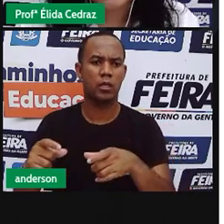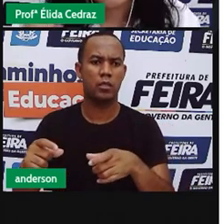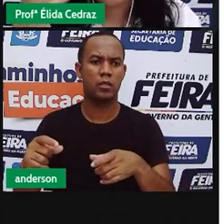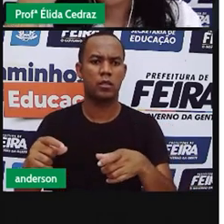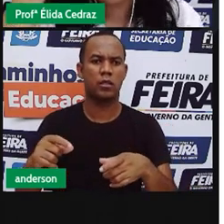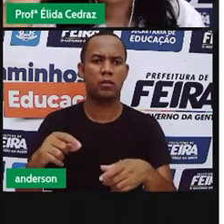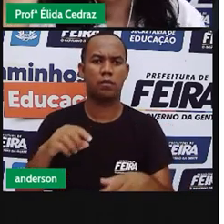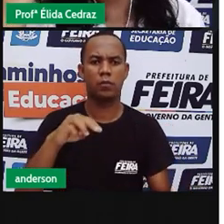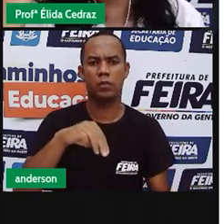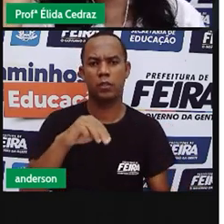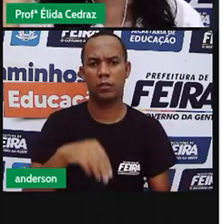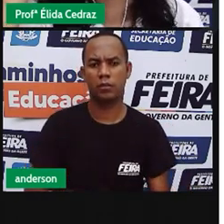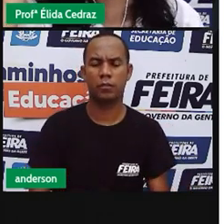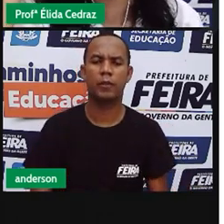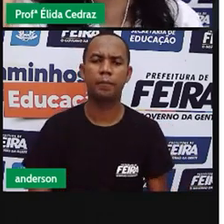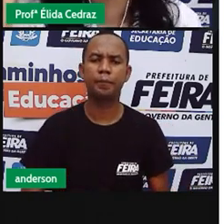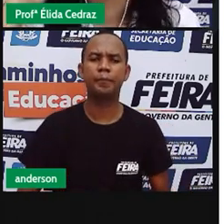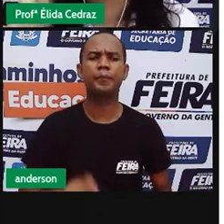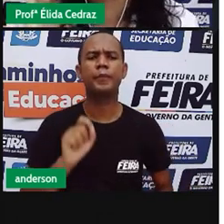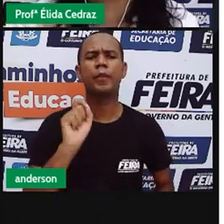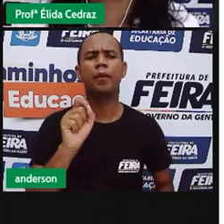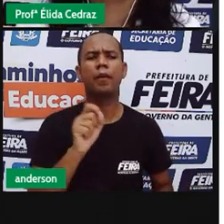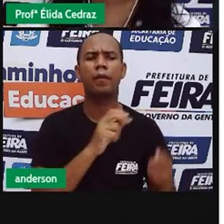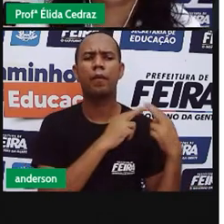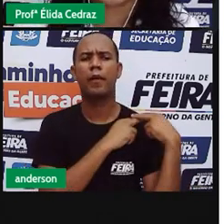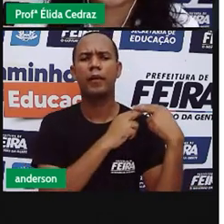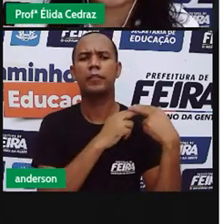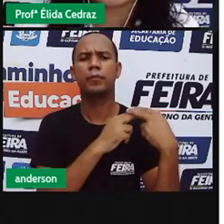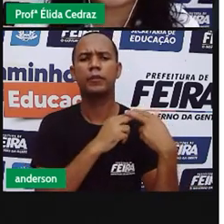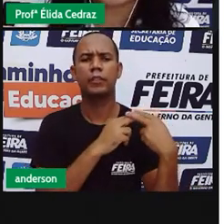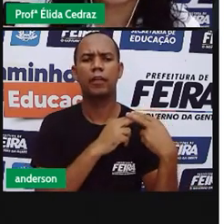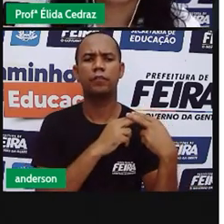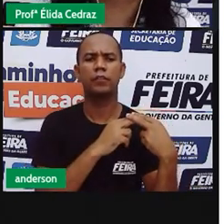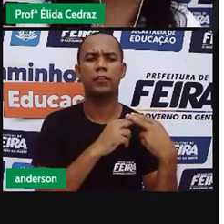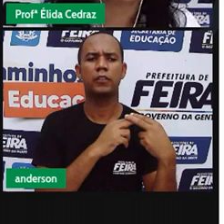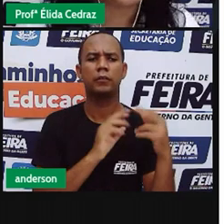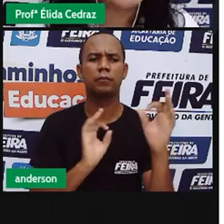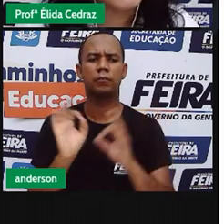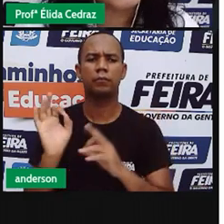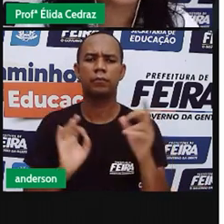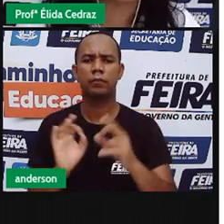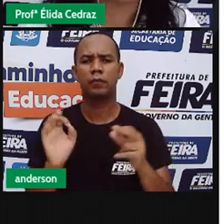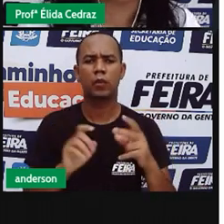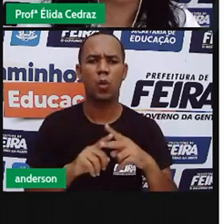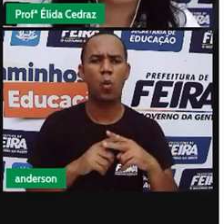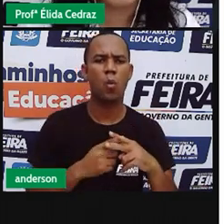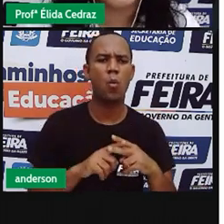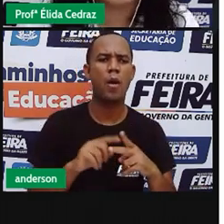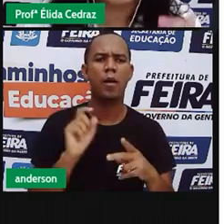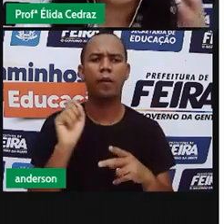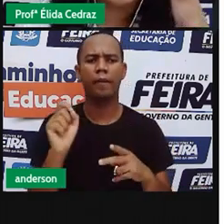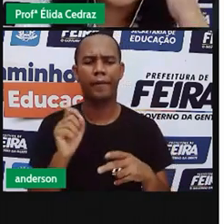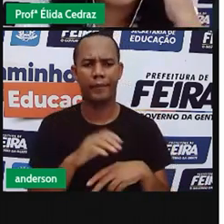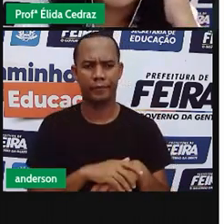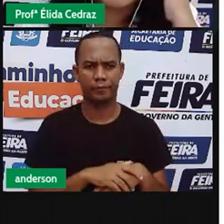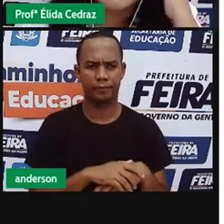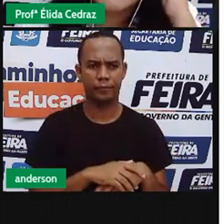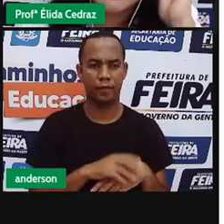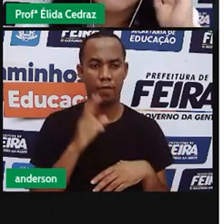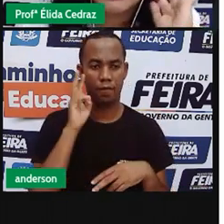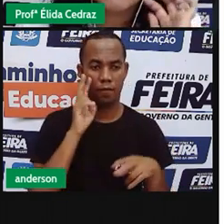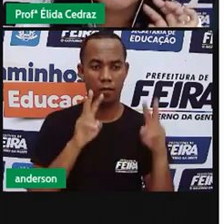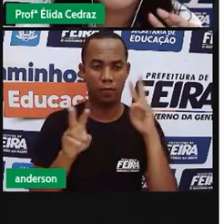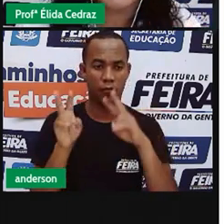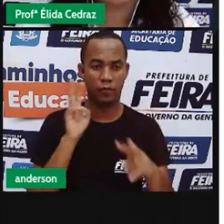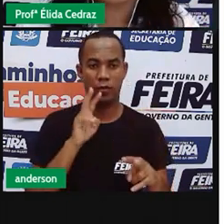Quem é responsável pela manutenção das ruas? No início da aula passada, nós vimos